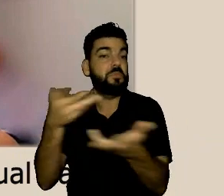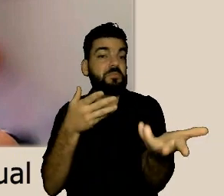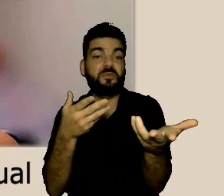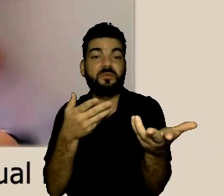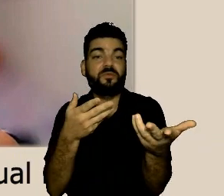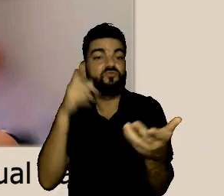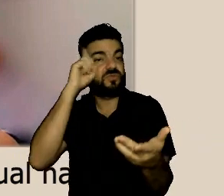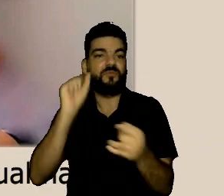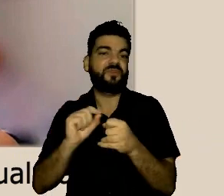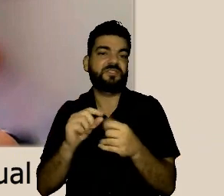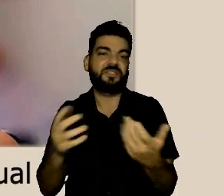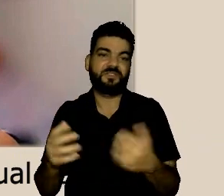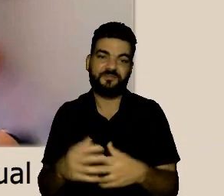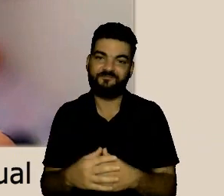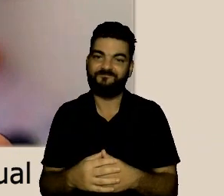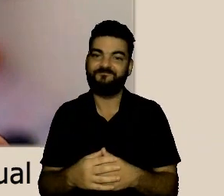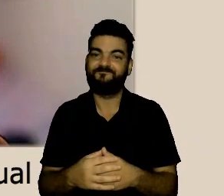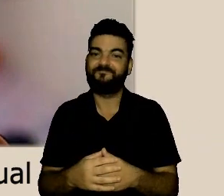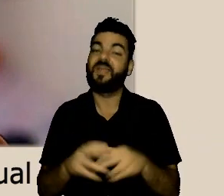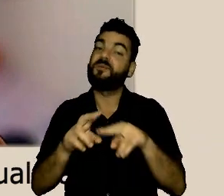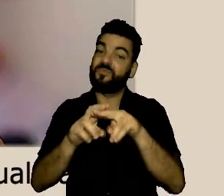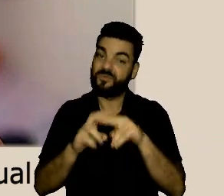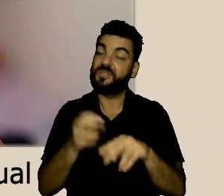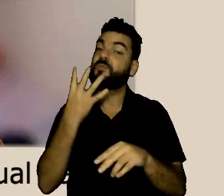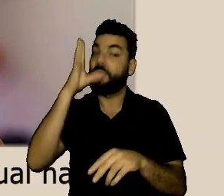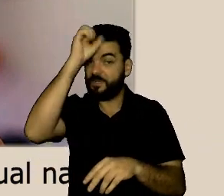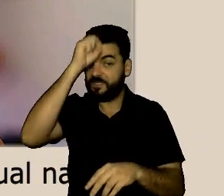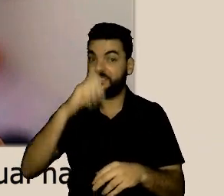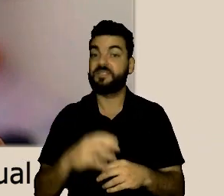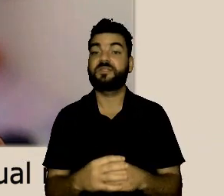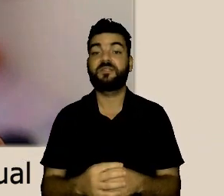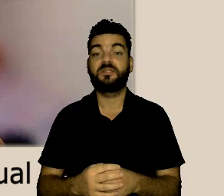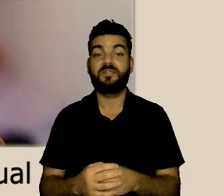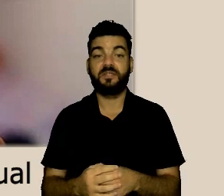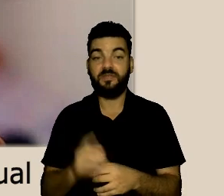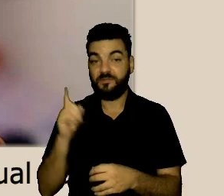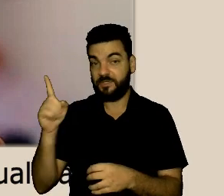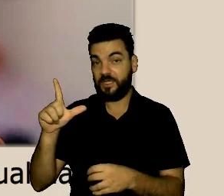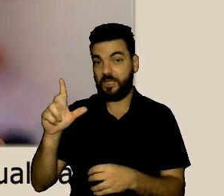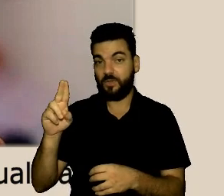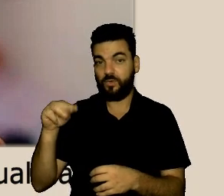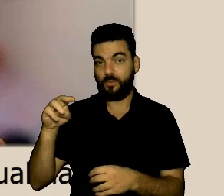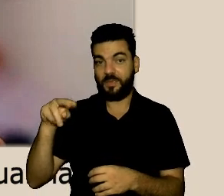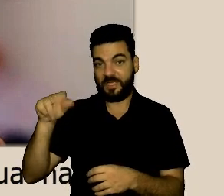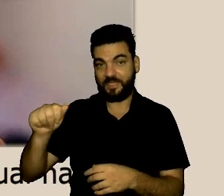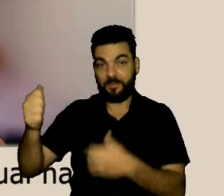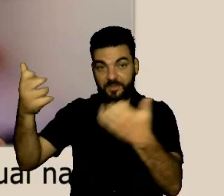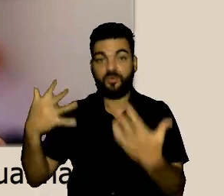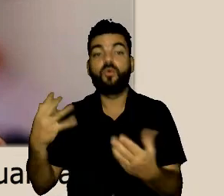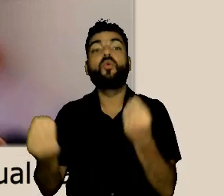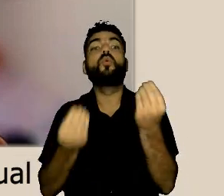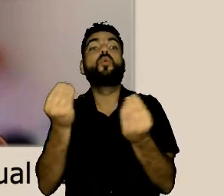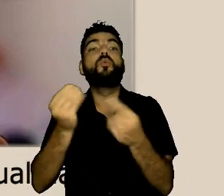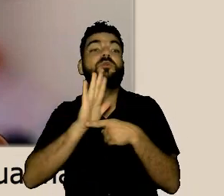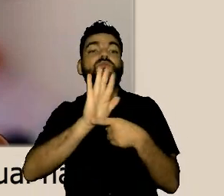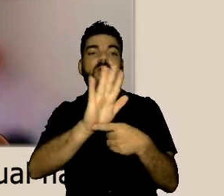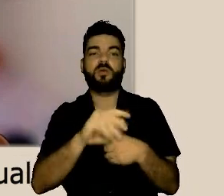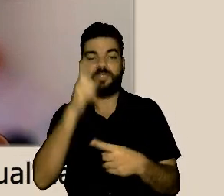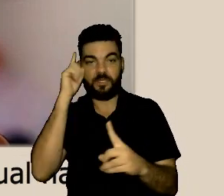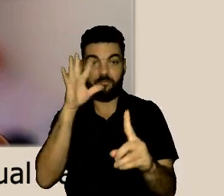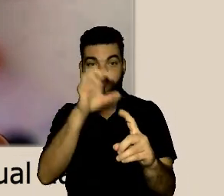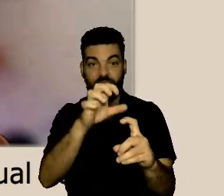criminal para fazer a chavinha da mediação que aí também vai uma outra pergunta até que também eu acho que eu jogo para você é a questão